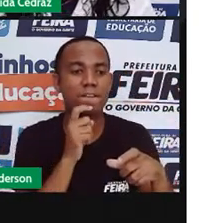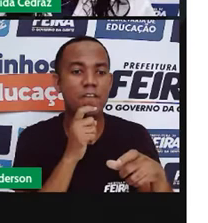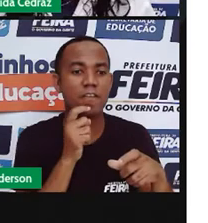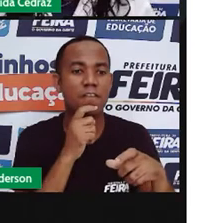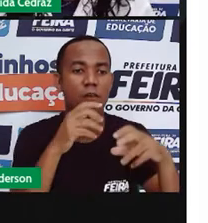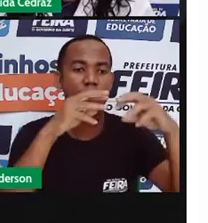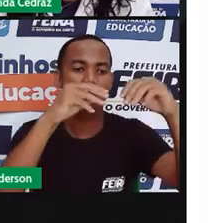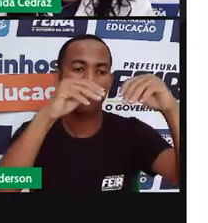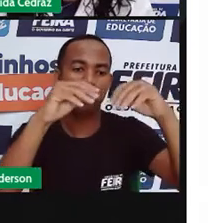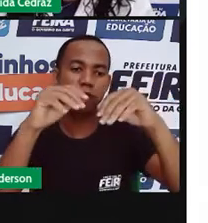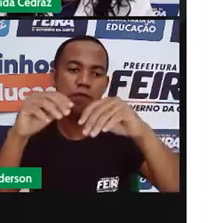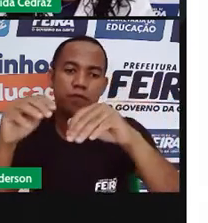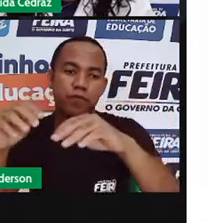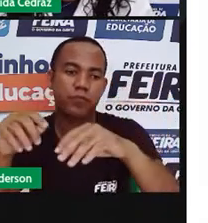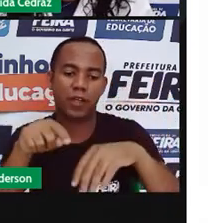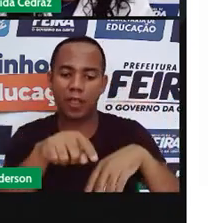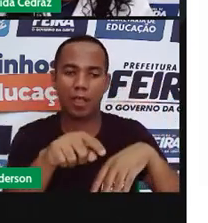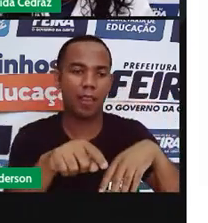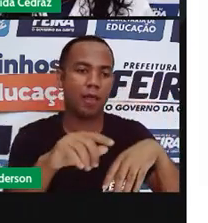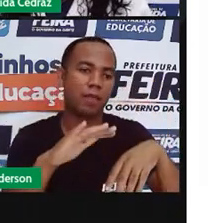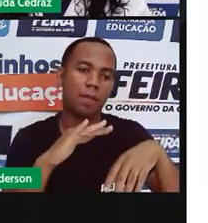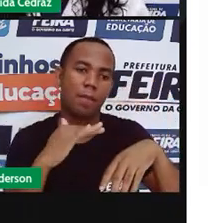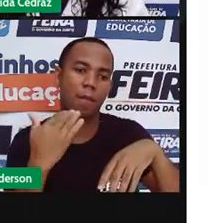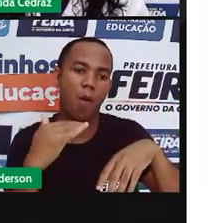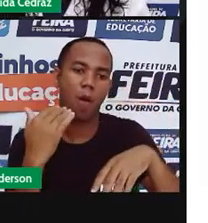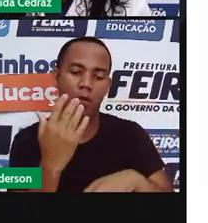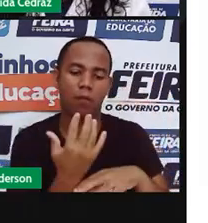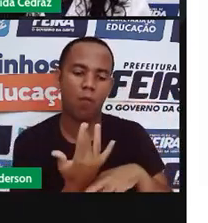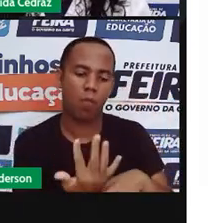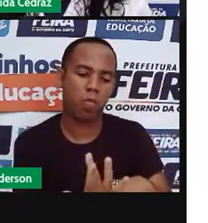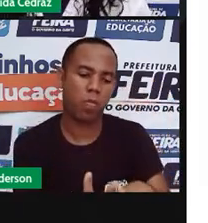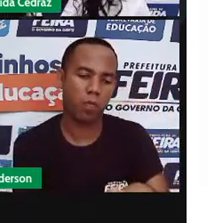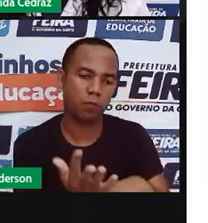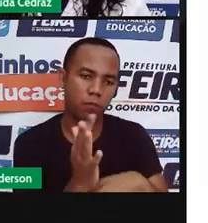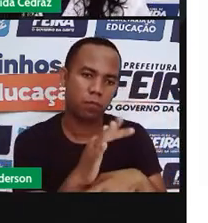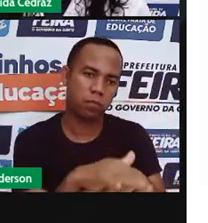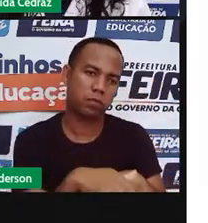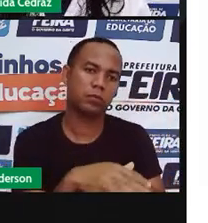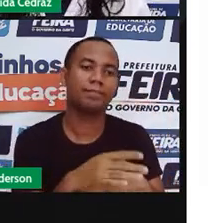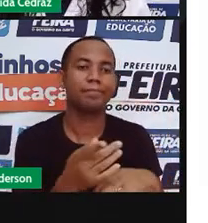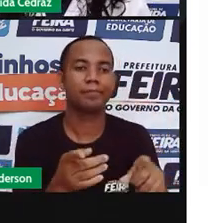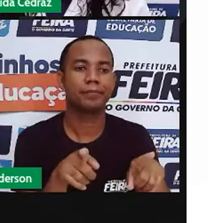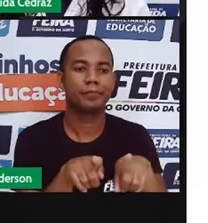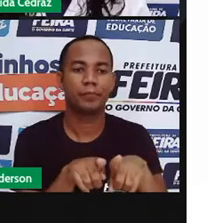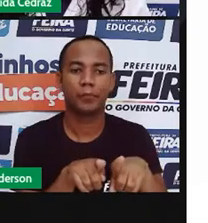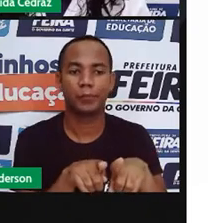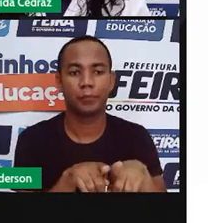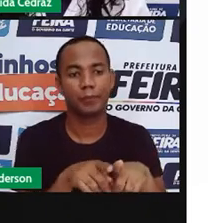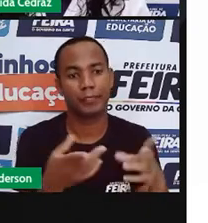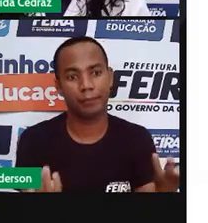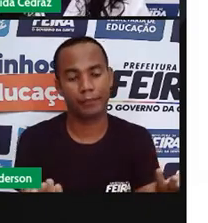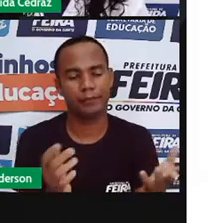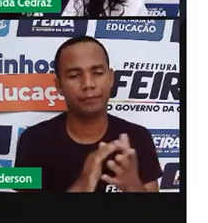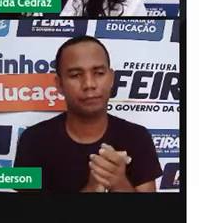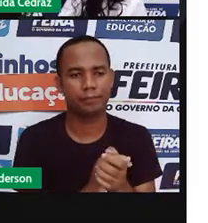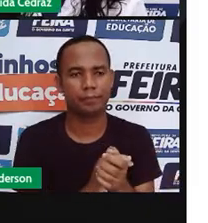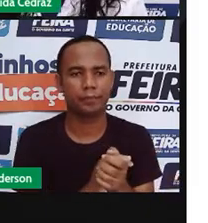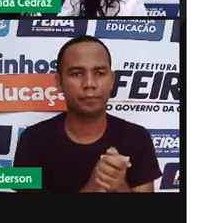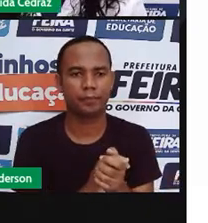favoráveis para a agricultura, o agricultor não vai ter uma boa colheita.